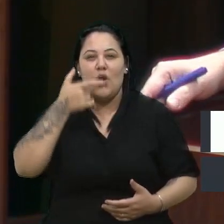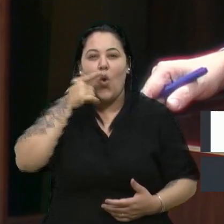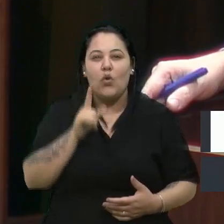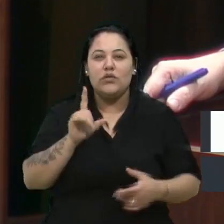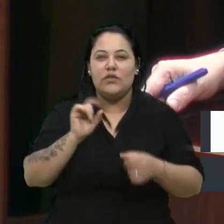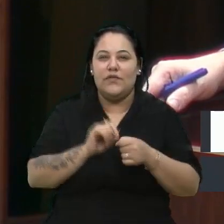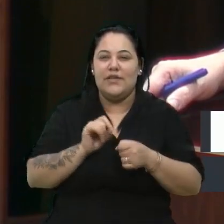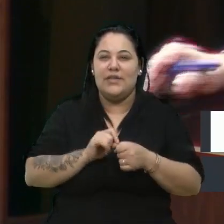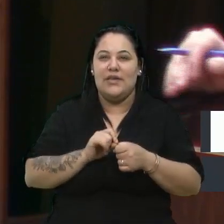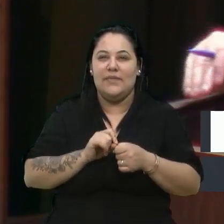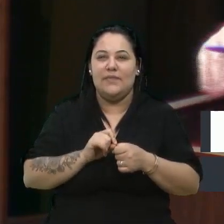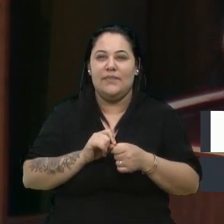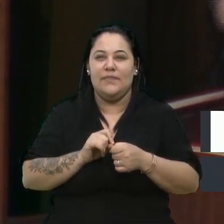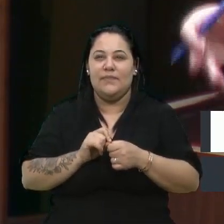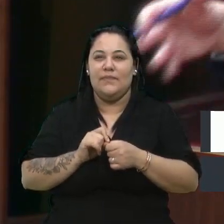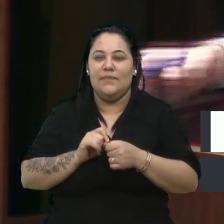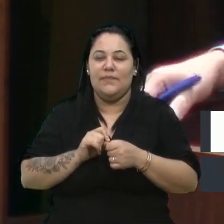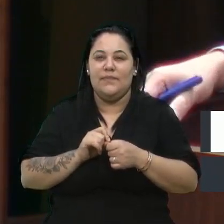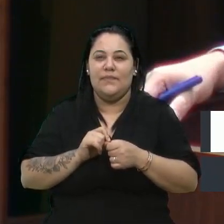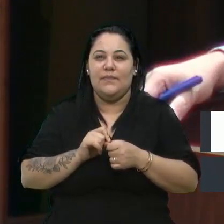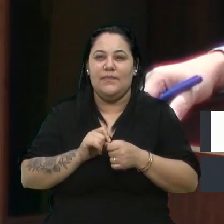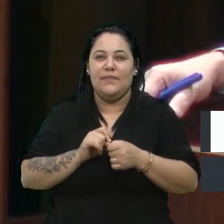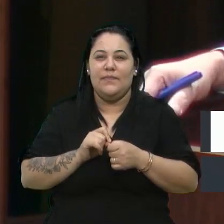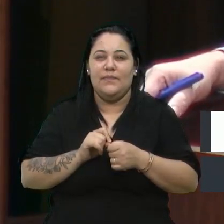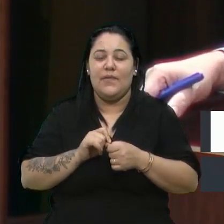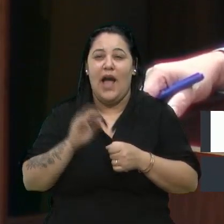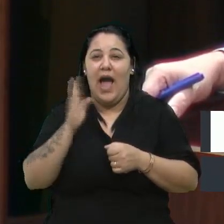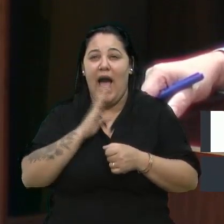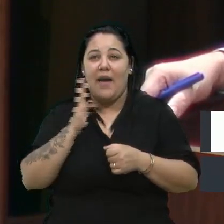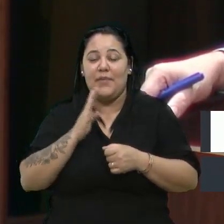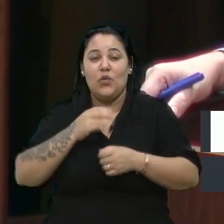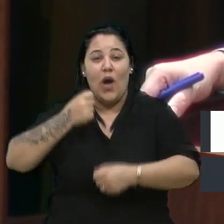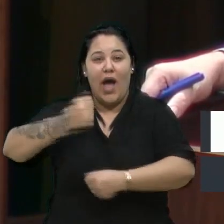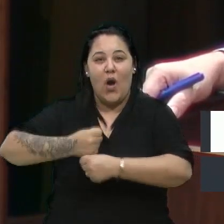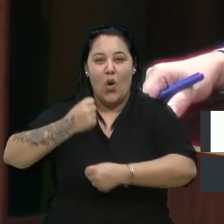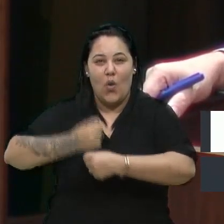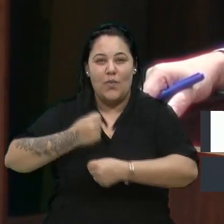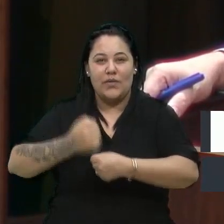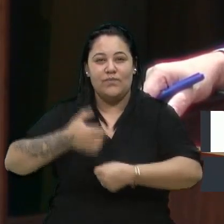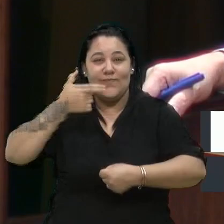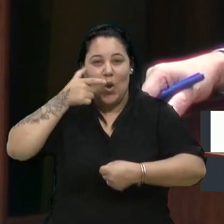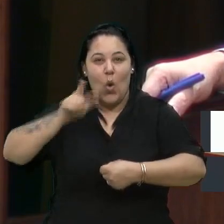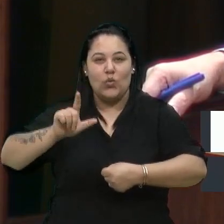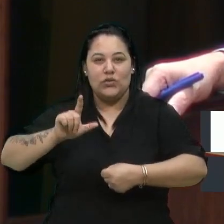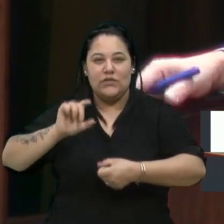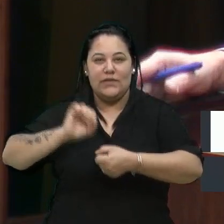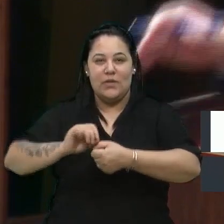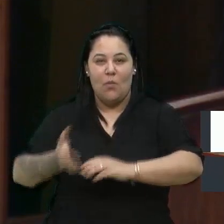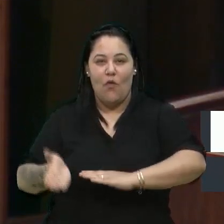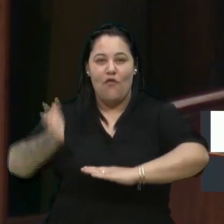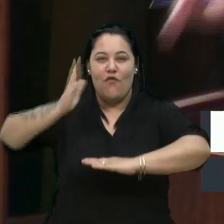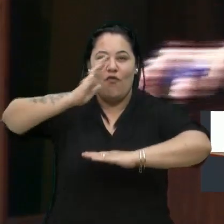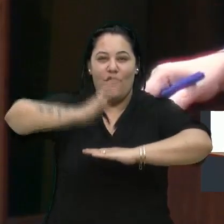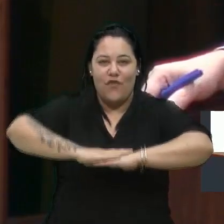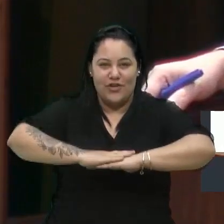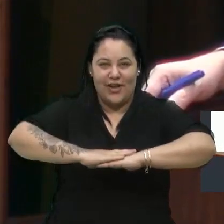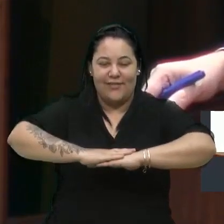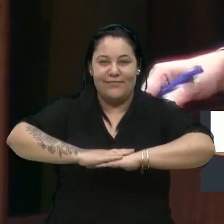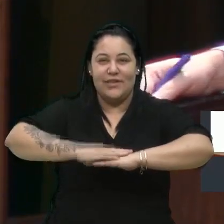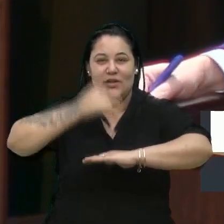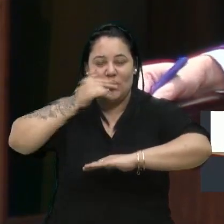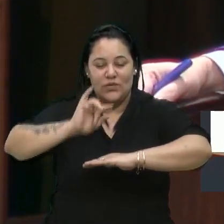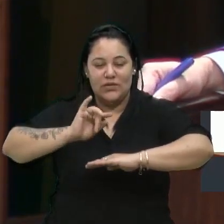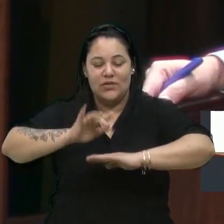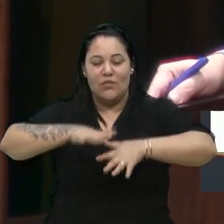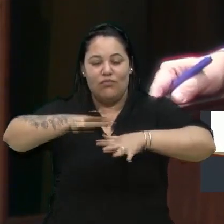essa parte ali, acelerou a obra e conseguiu fazer o fechamento e garantir a trafegabilidade